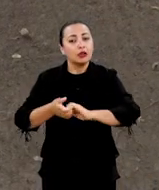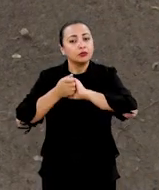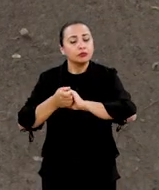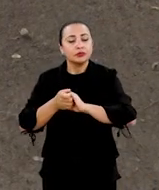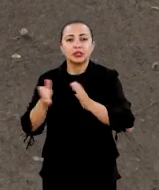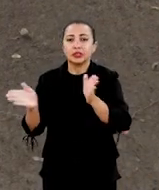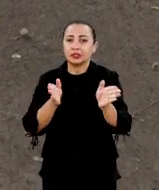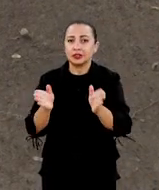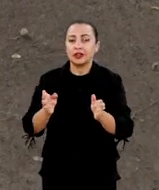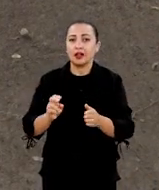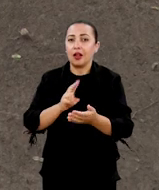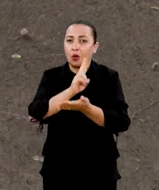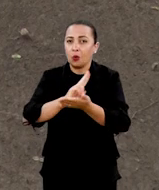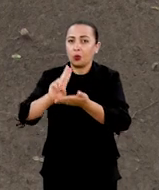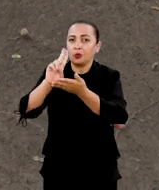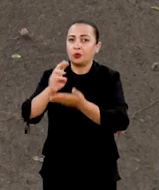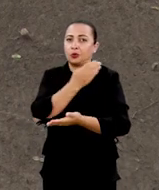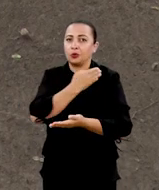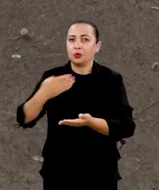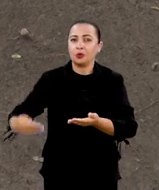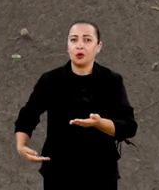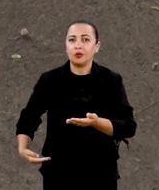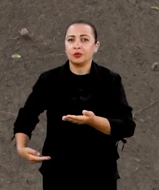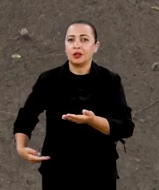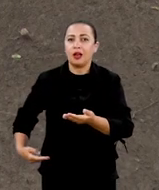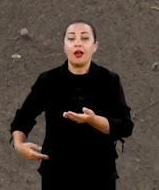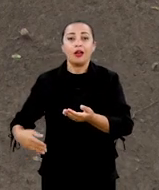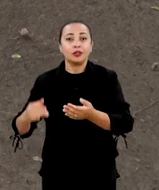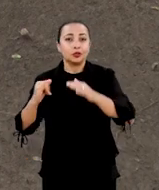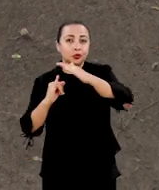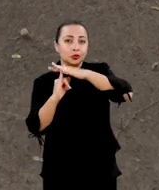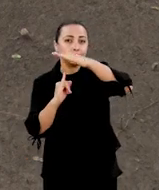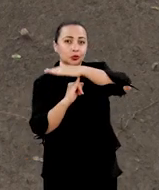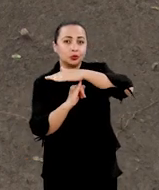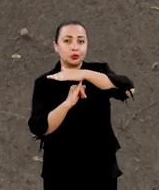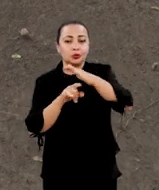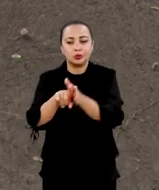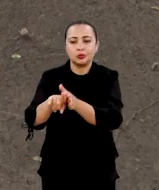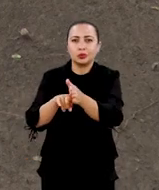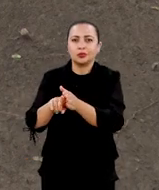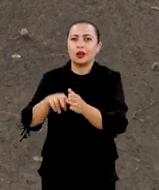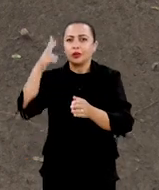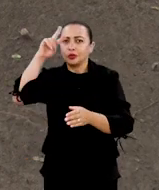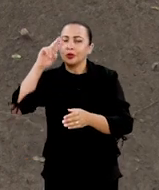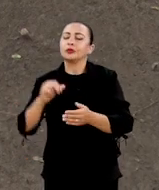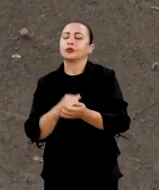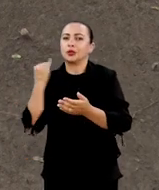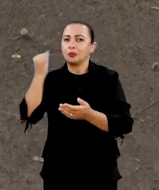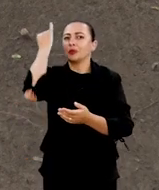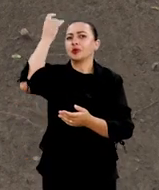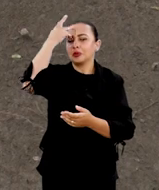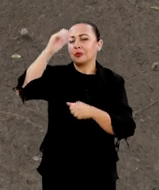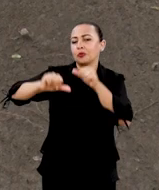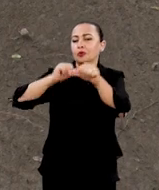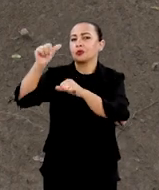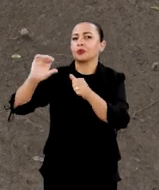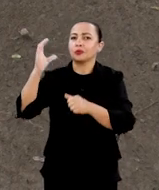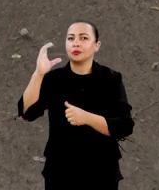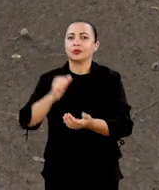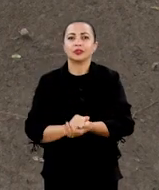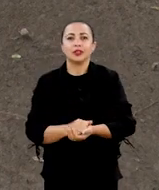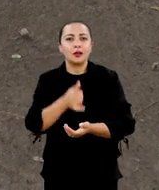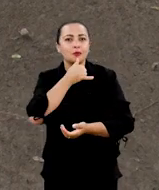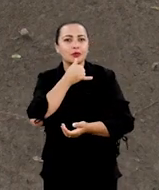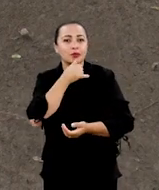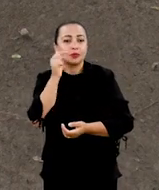As parcerias entre universidades públicas e os institutos de pesquisa são históricas e fundamentais ao desenvolvimento